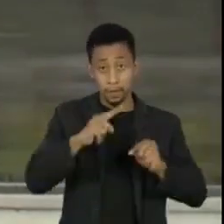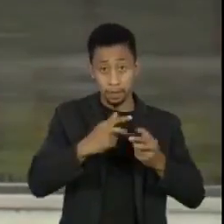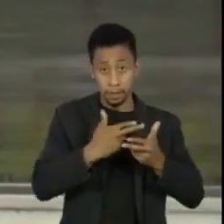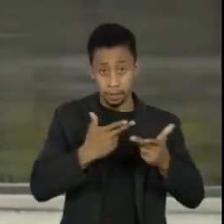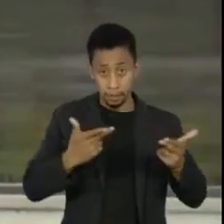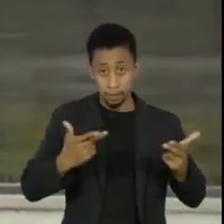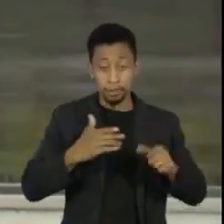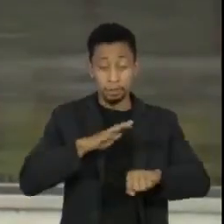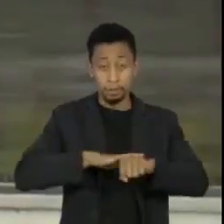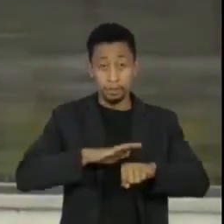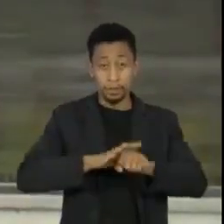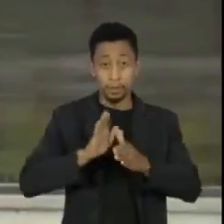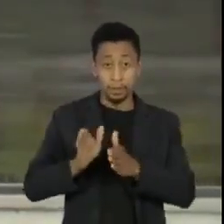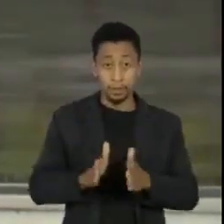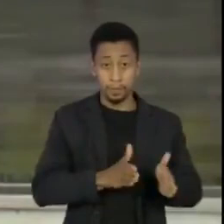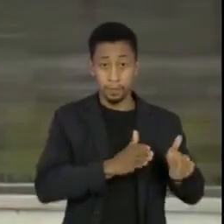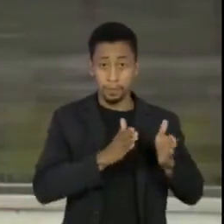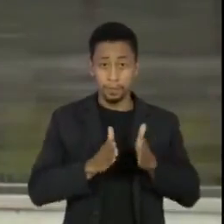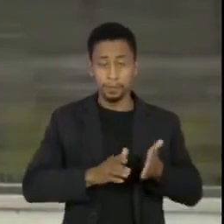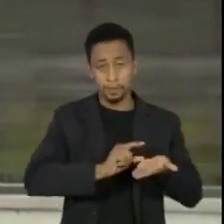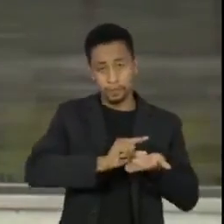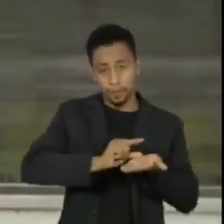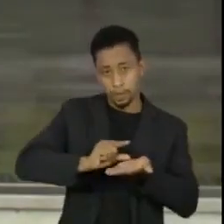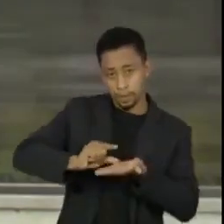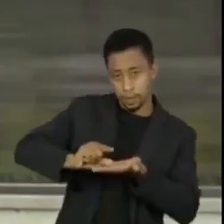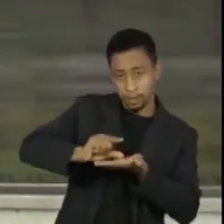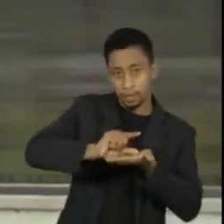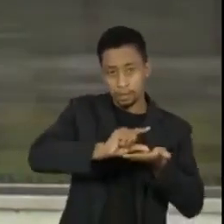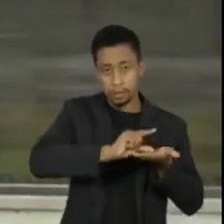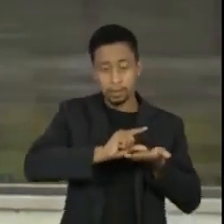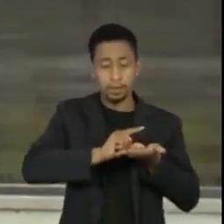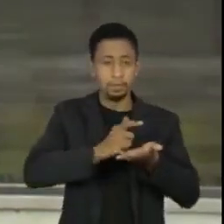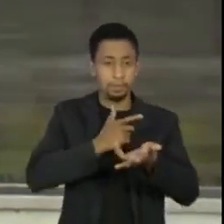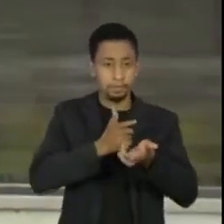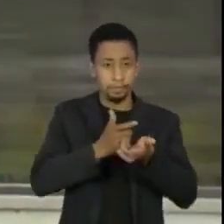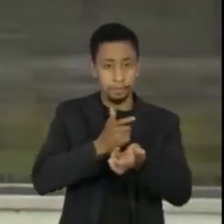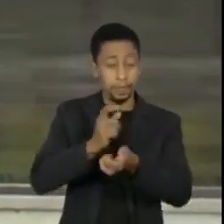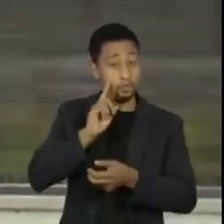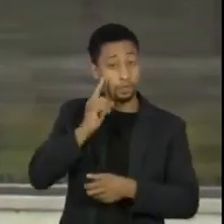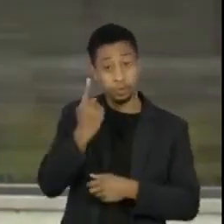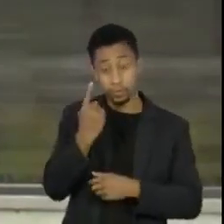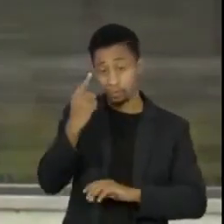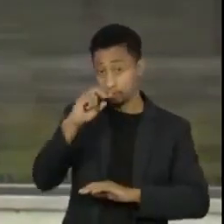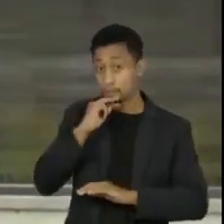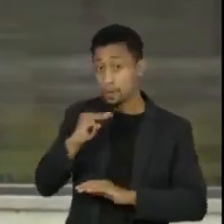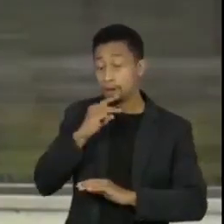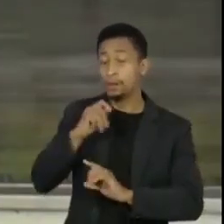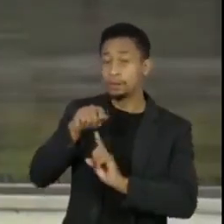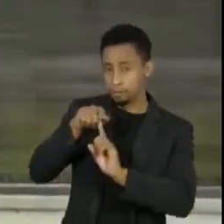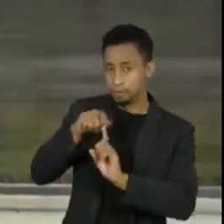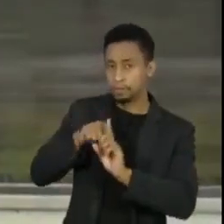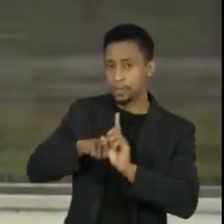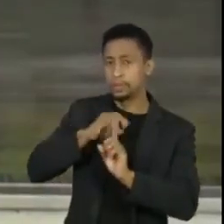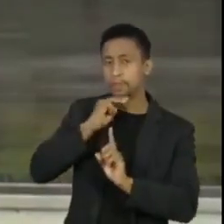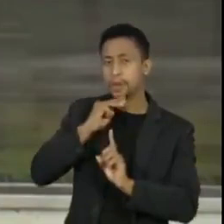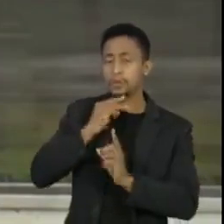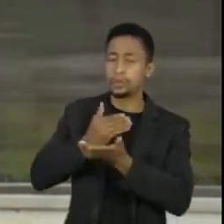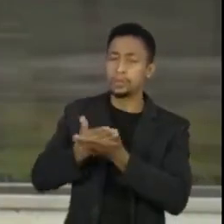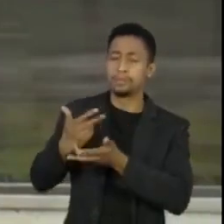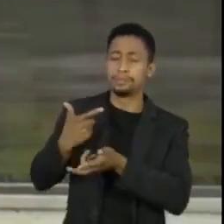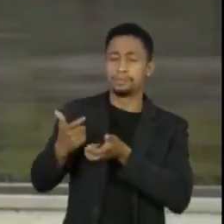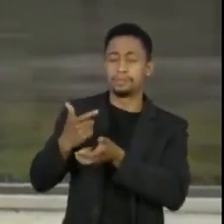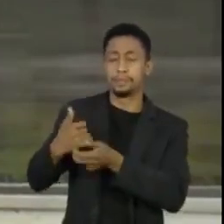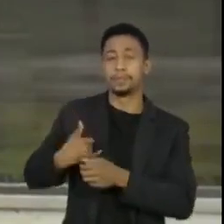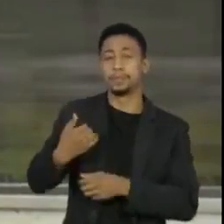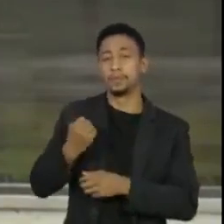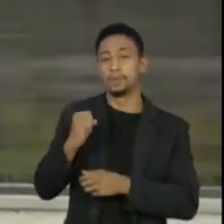1º de março a vacinar todos os idosos acima de 80 anos de idade. Sobre os